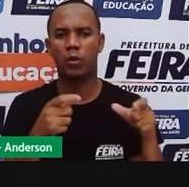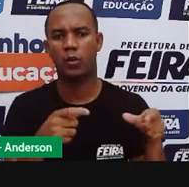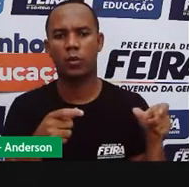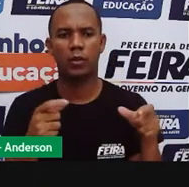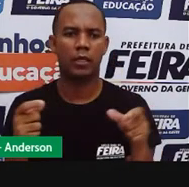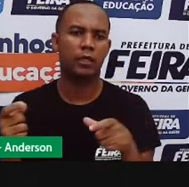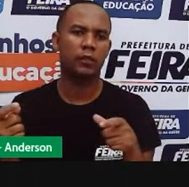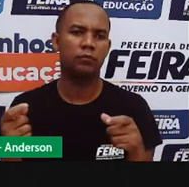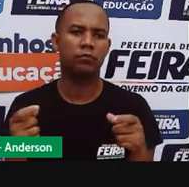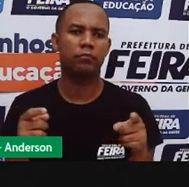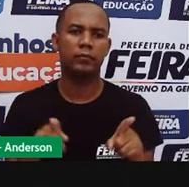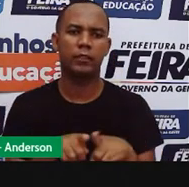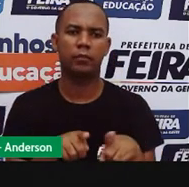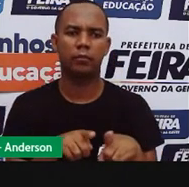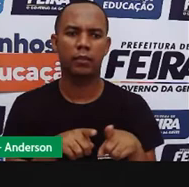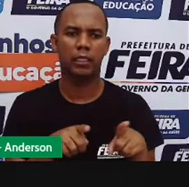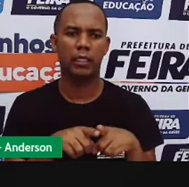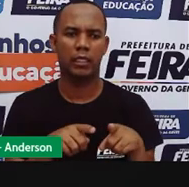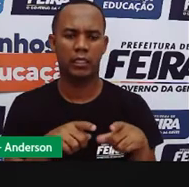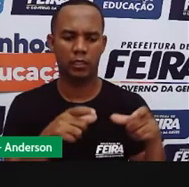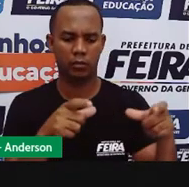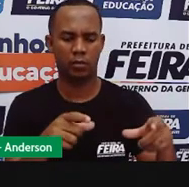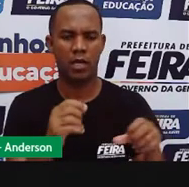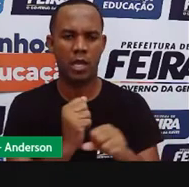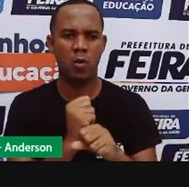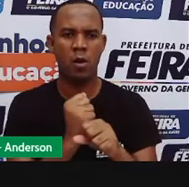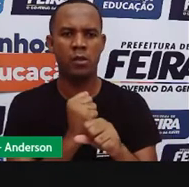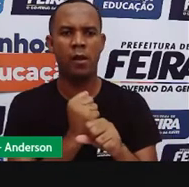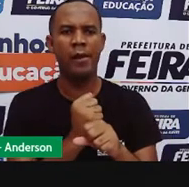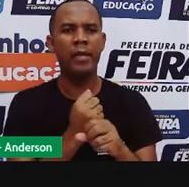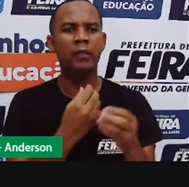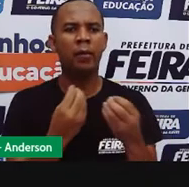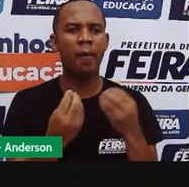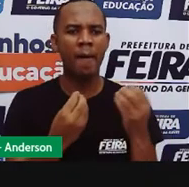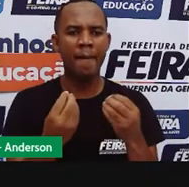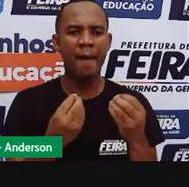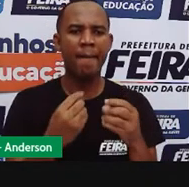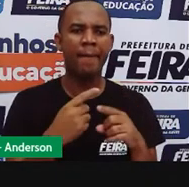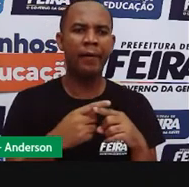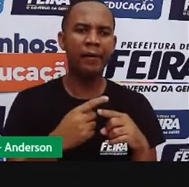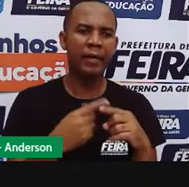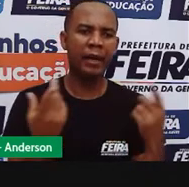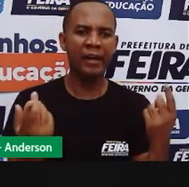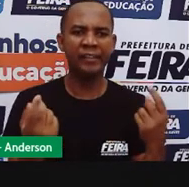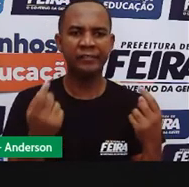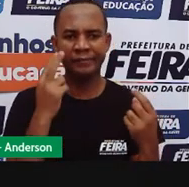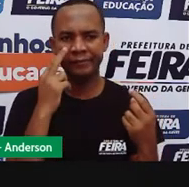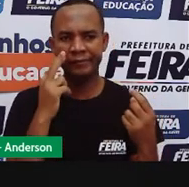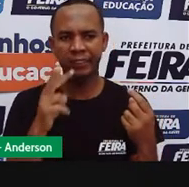tempo, no terreno onde vai ser construído. Por quê? Porque a partir daí nós vamos